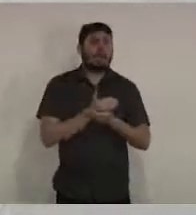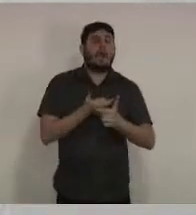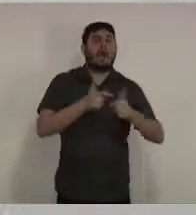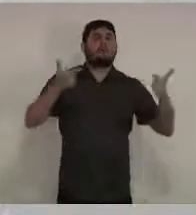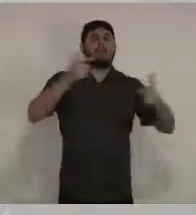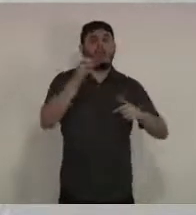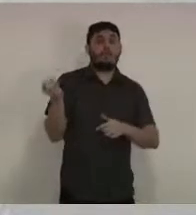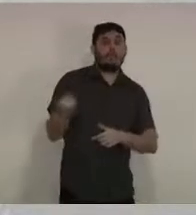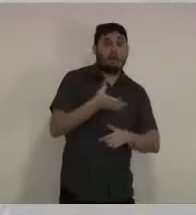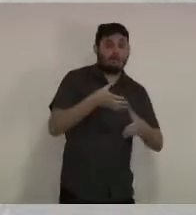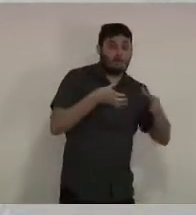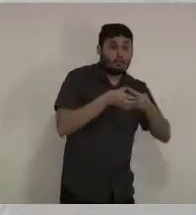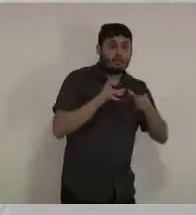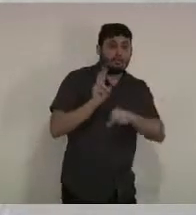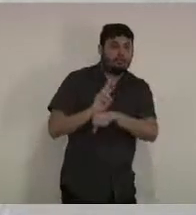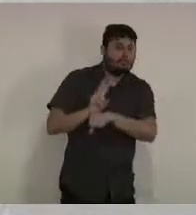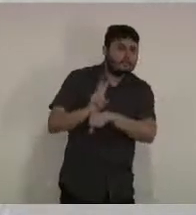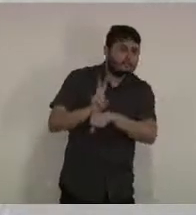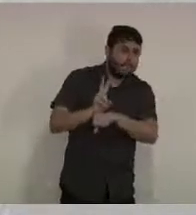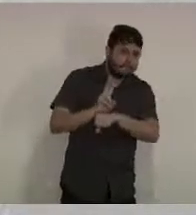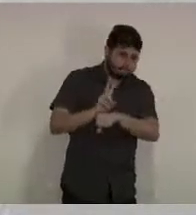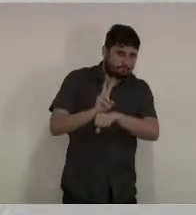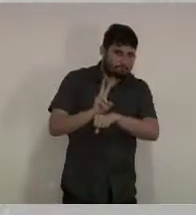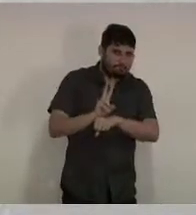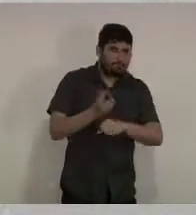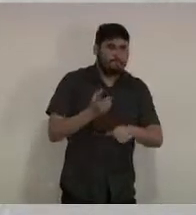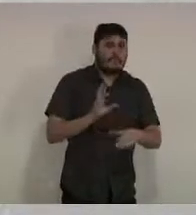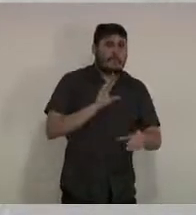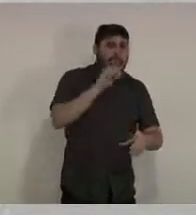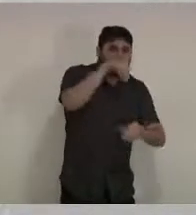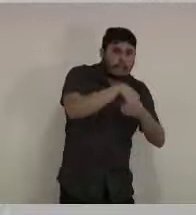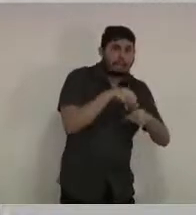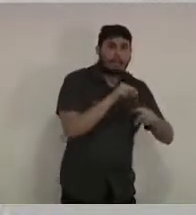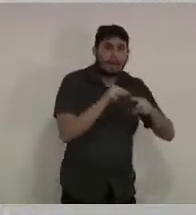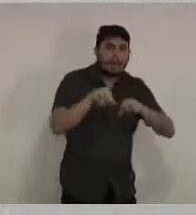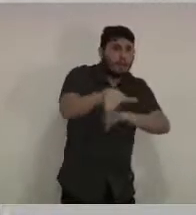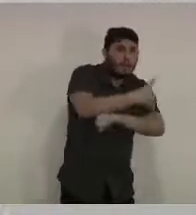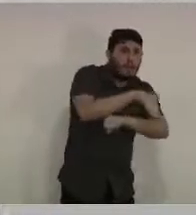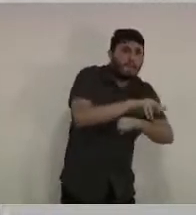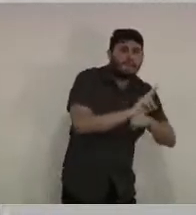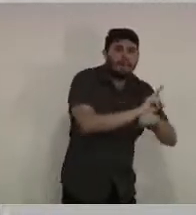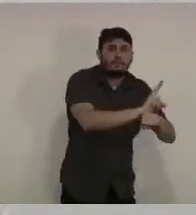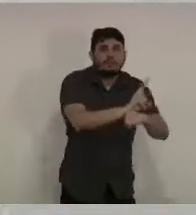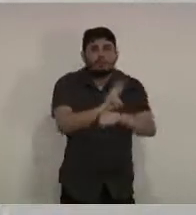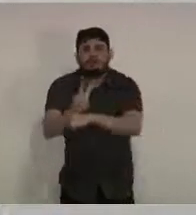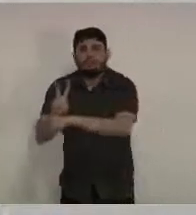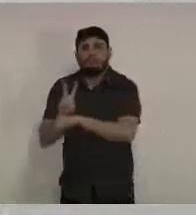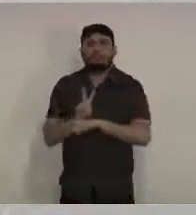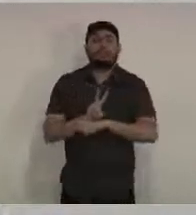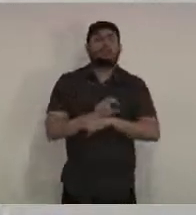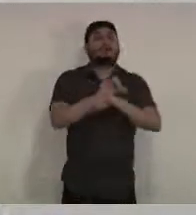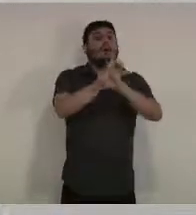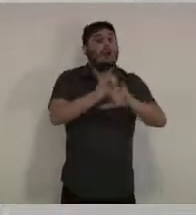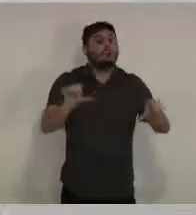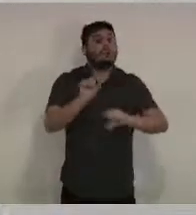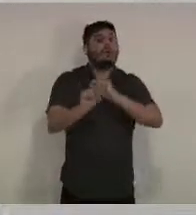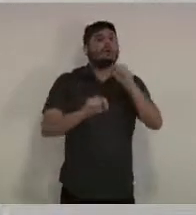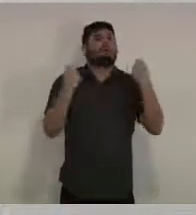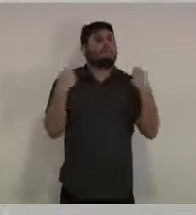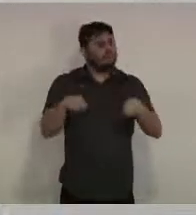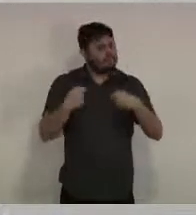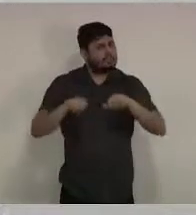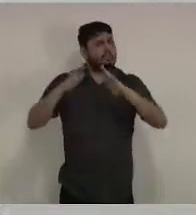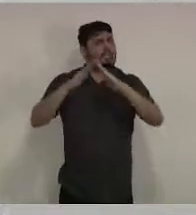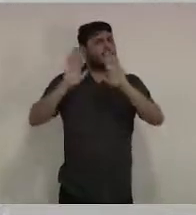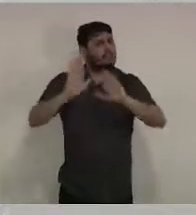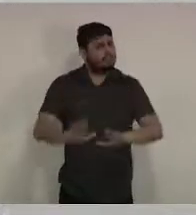barreiras sanitárias de forma a sempre estar expondo à população a necessidade de ficar em casa, explicando quais